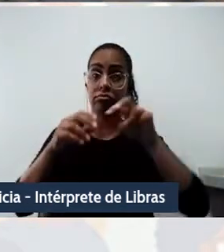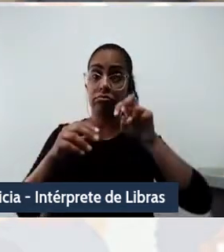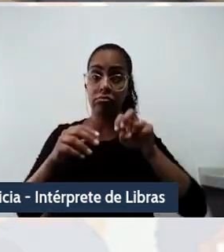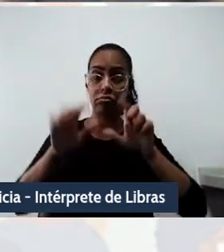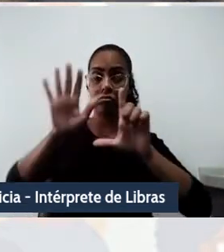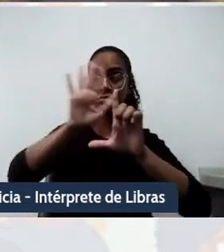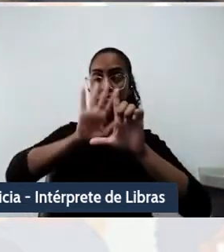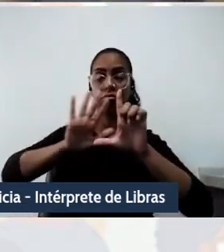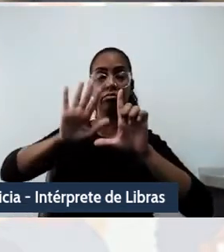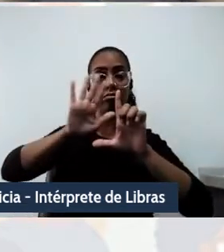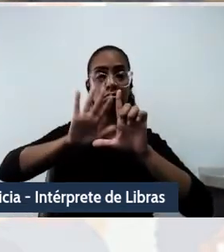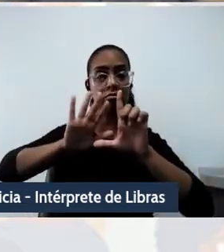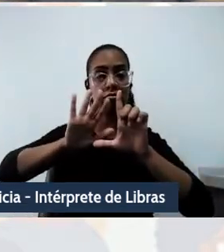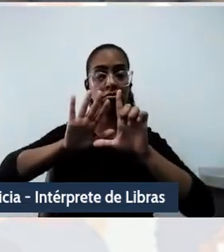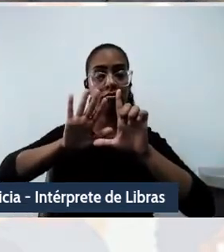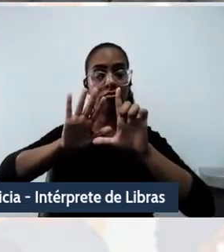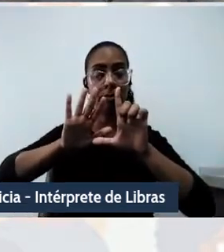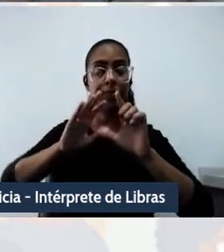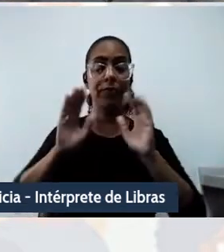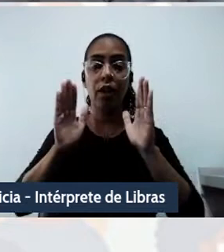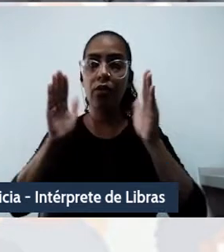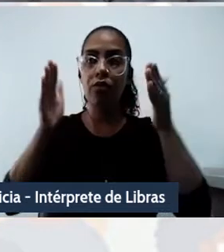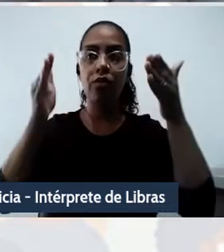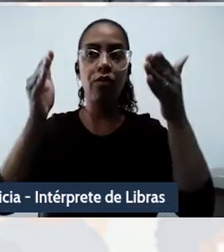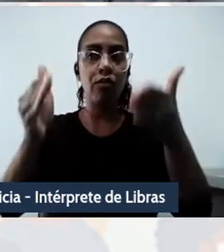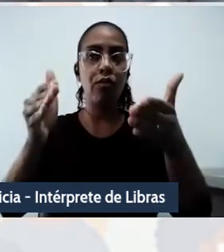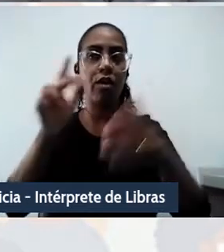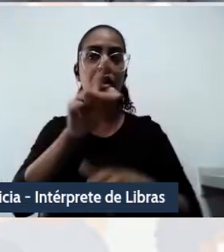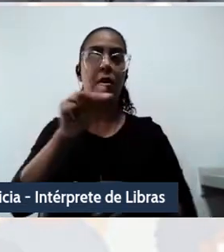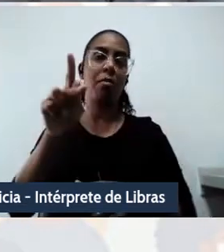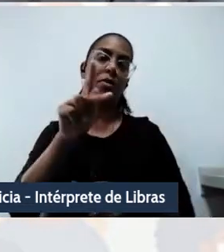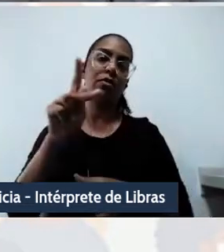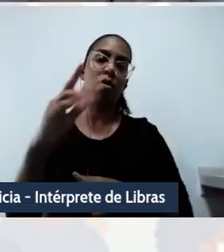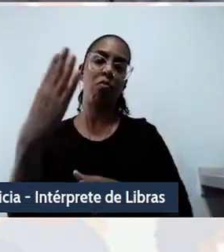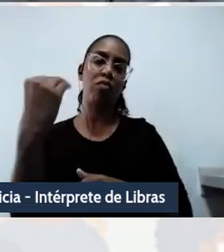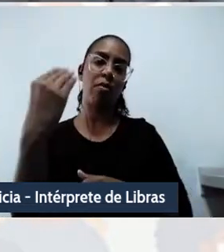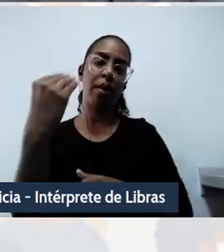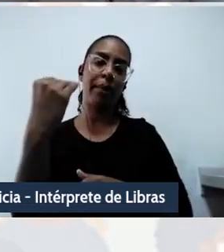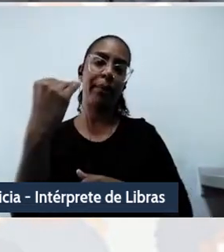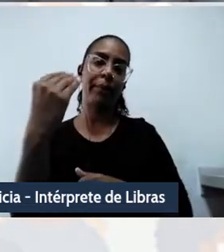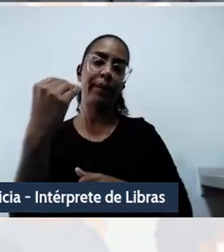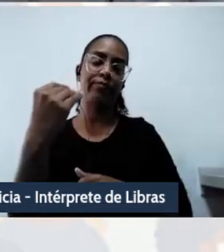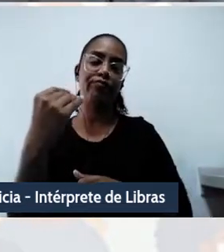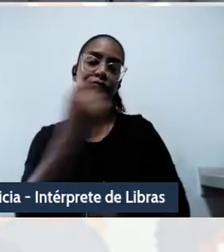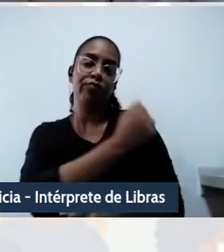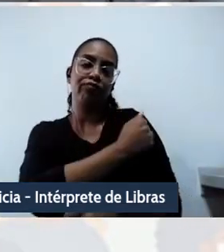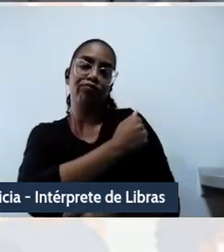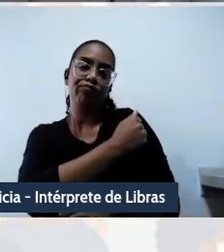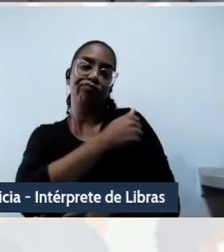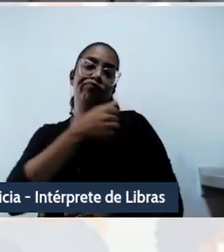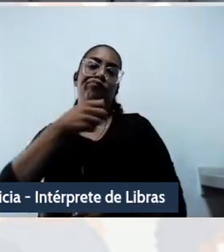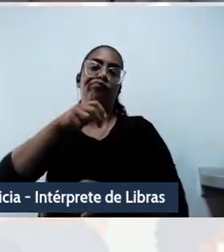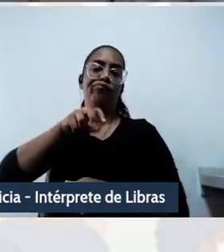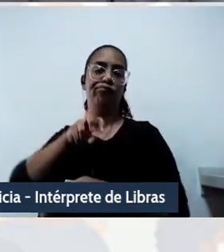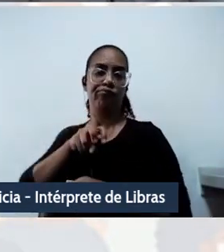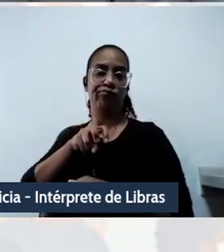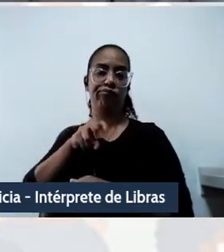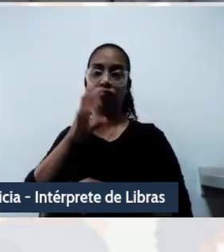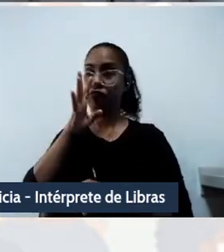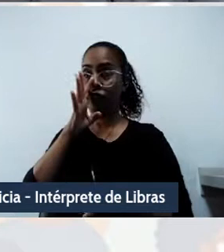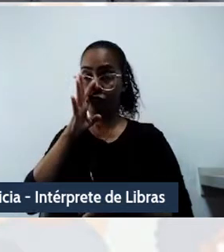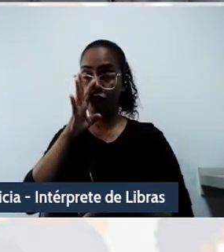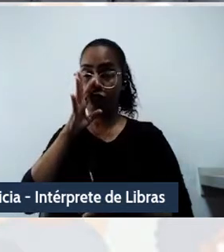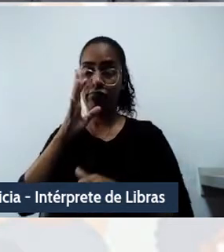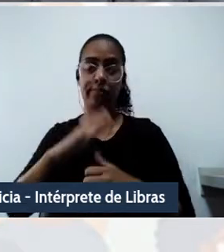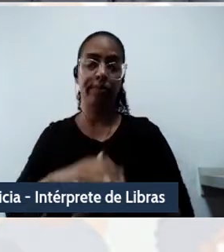como centro da atenção, da fala e da visão. Assim, eu creio que o pensamento